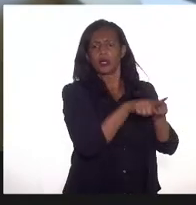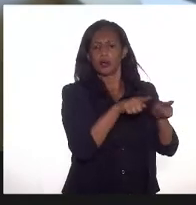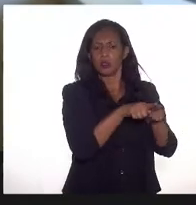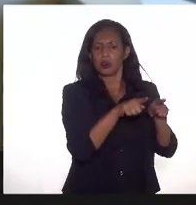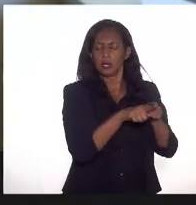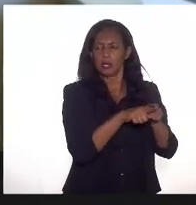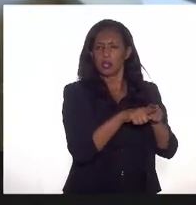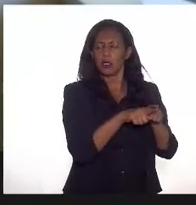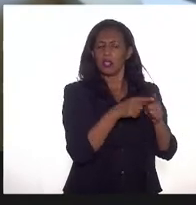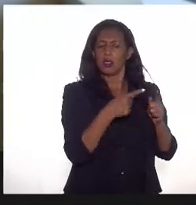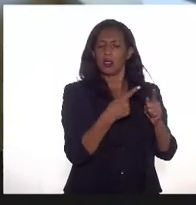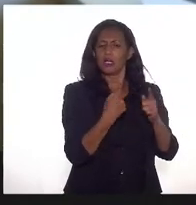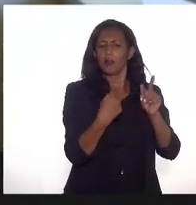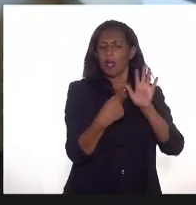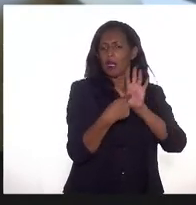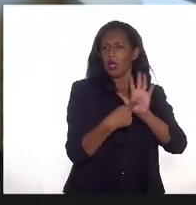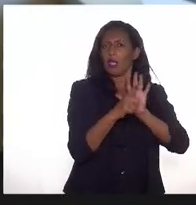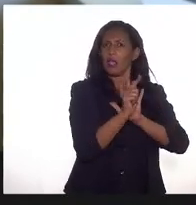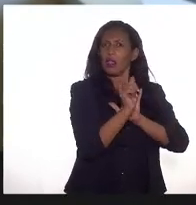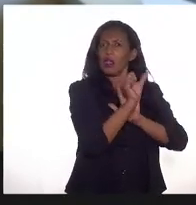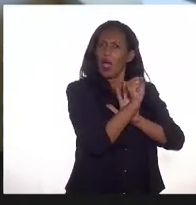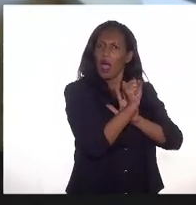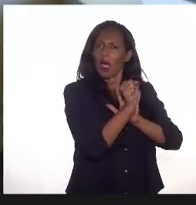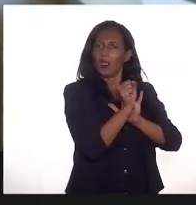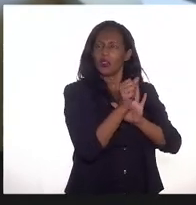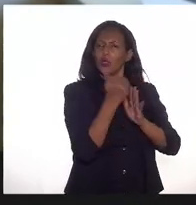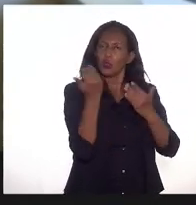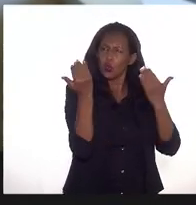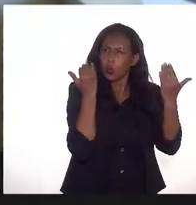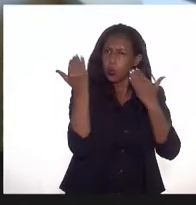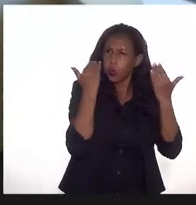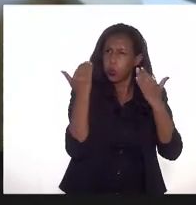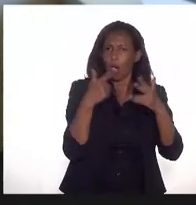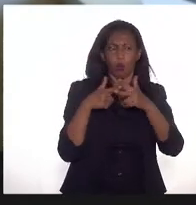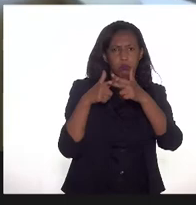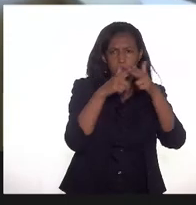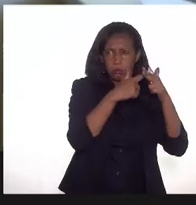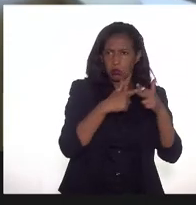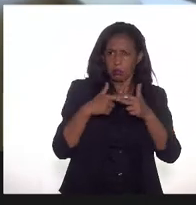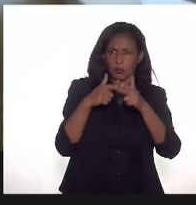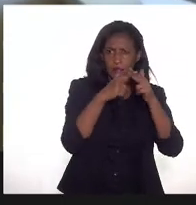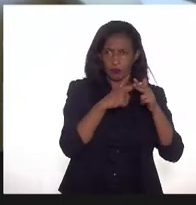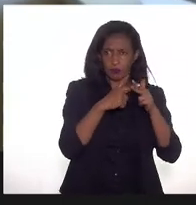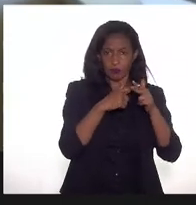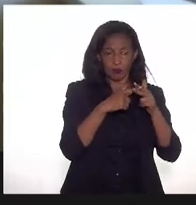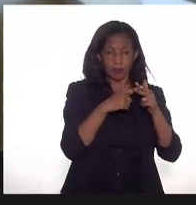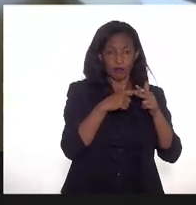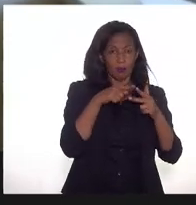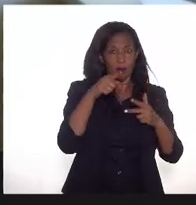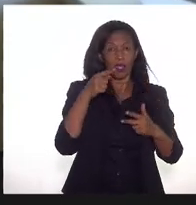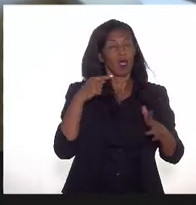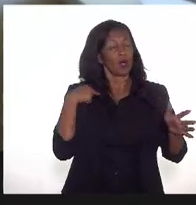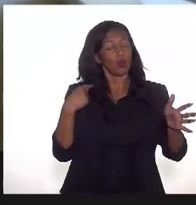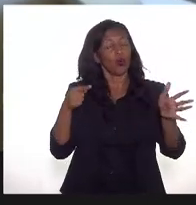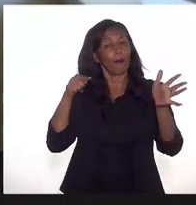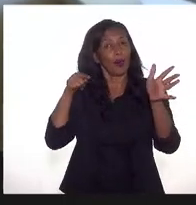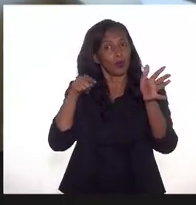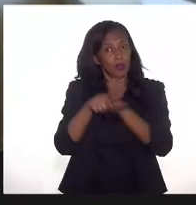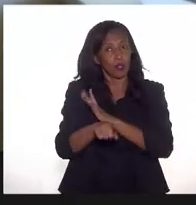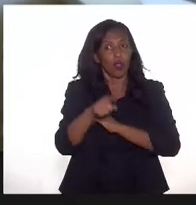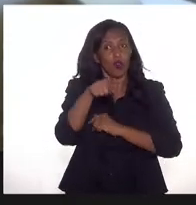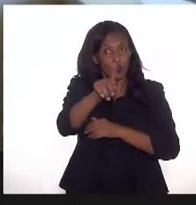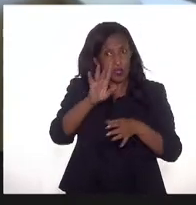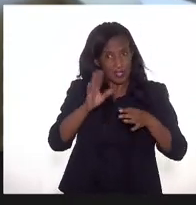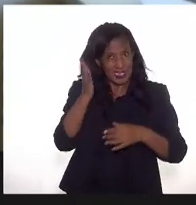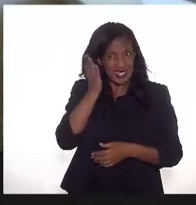o preço de referência do gás usando esses parâmetros como correção. Se isso foi aprovado pela ANP, porque não é para o Rio